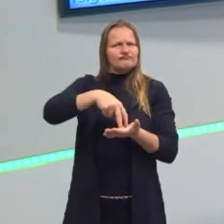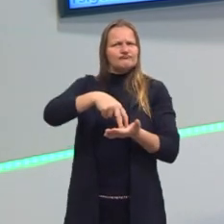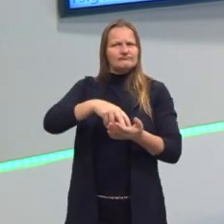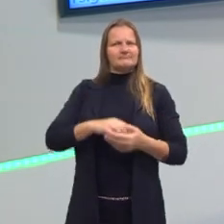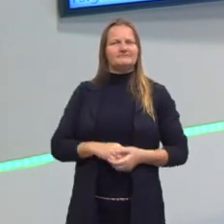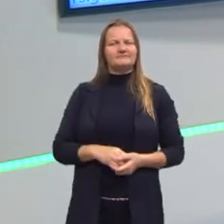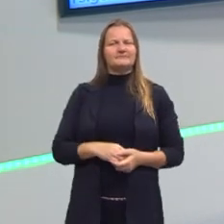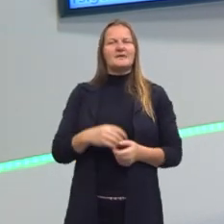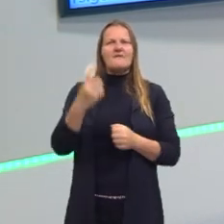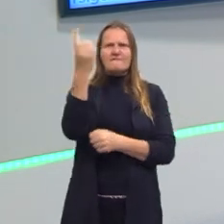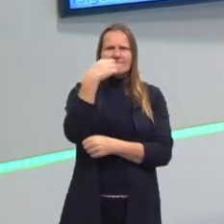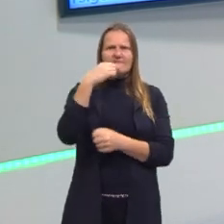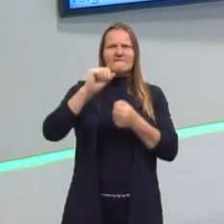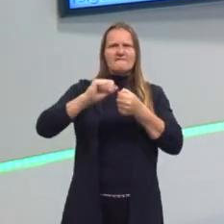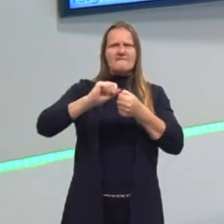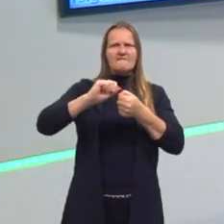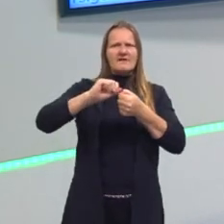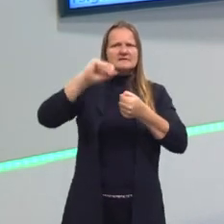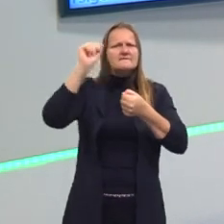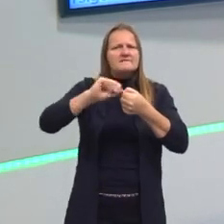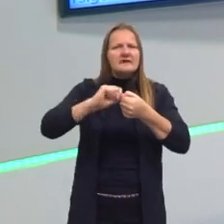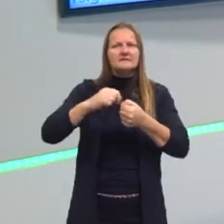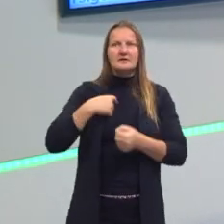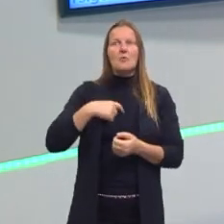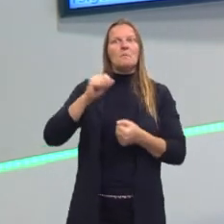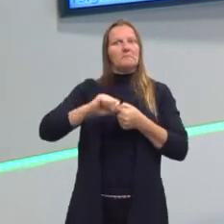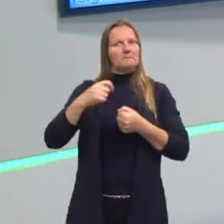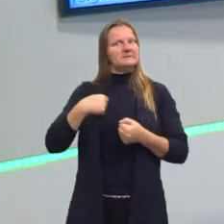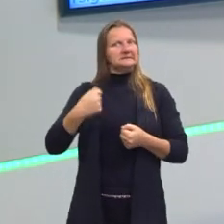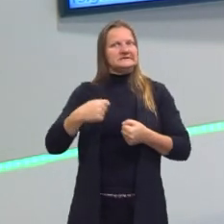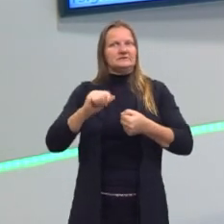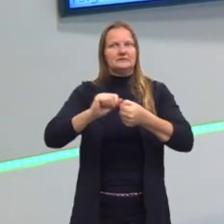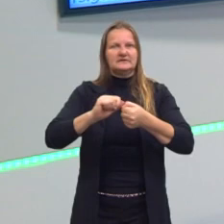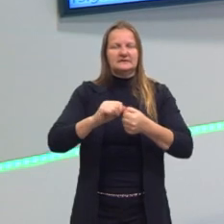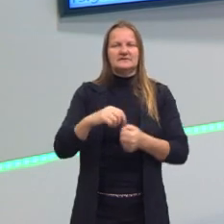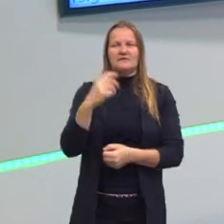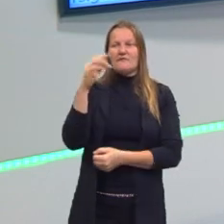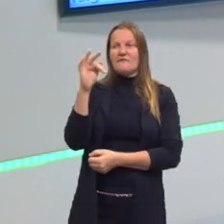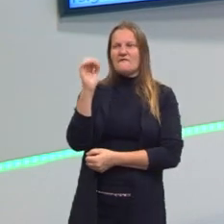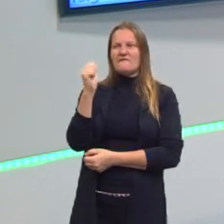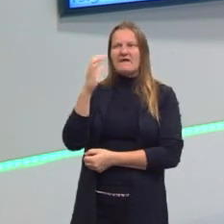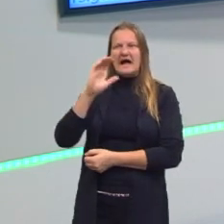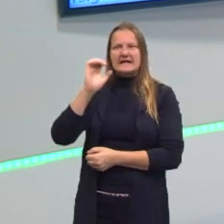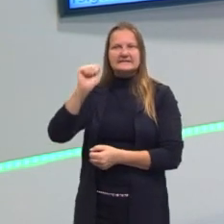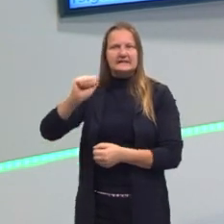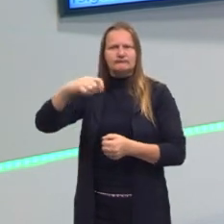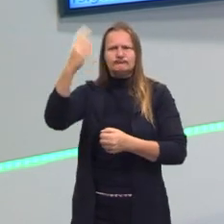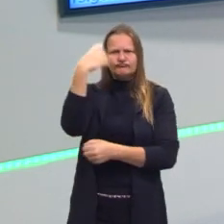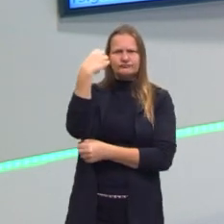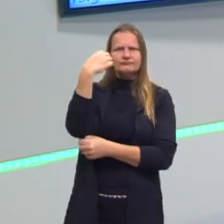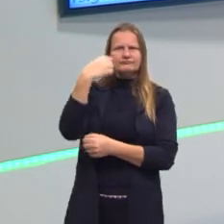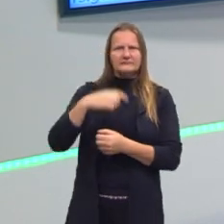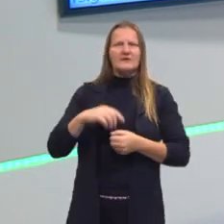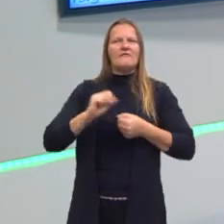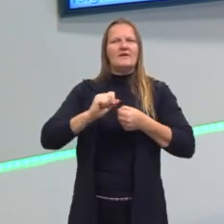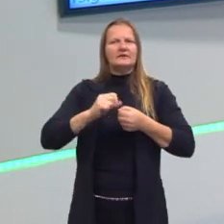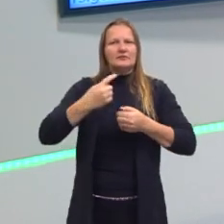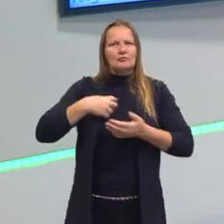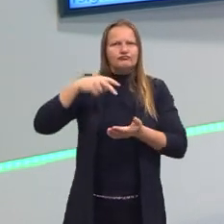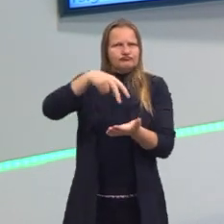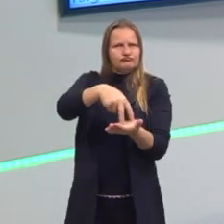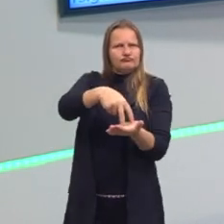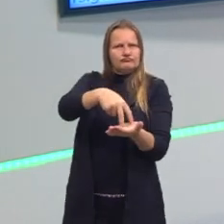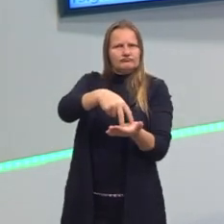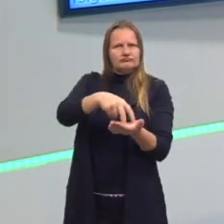Ele me diz, faça, e eu preciso fazer, ou optar por não fazer, mas eu preciso tomar alguma posição